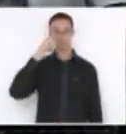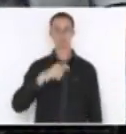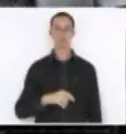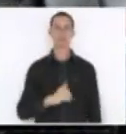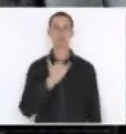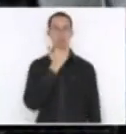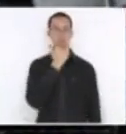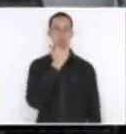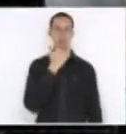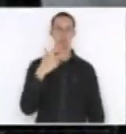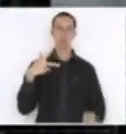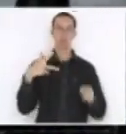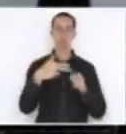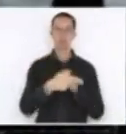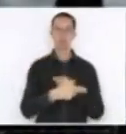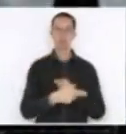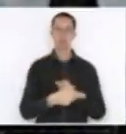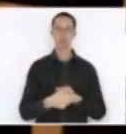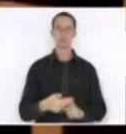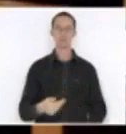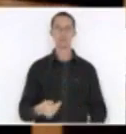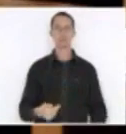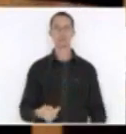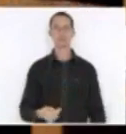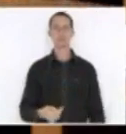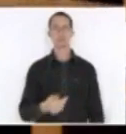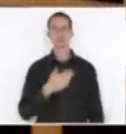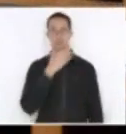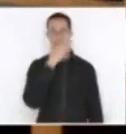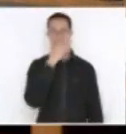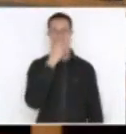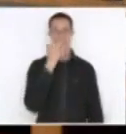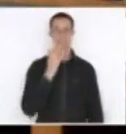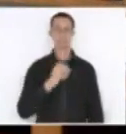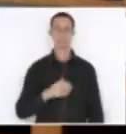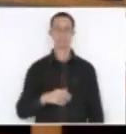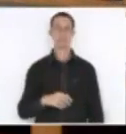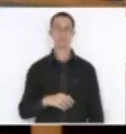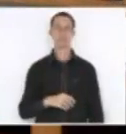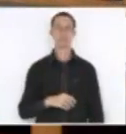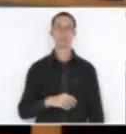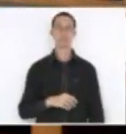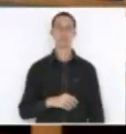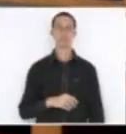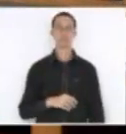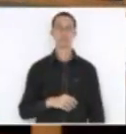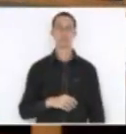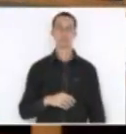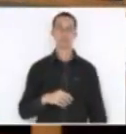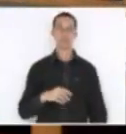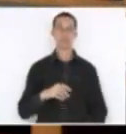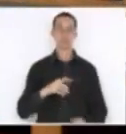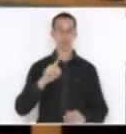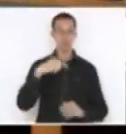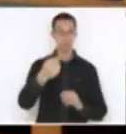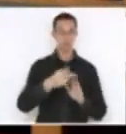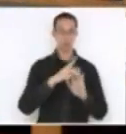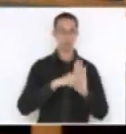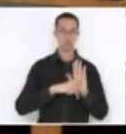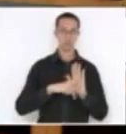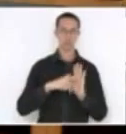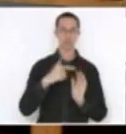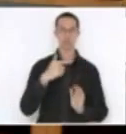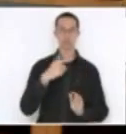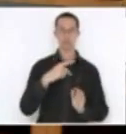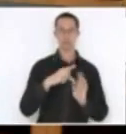interrompi, se eu estava lendo, talvez, o próximo projeto de votação. É o PLC-004? Perfeitamente.